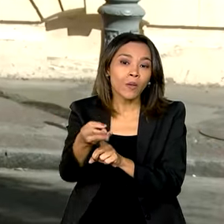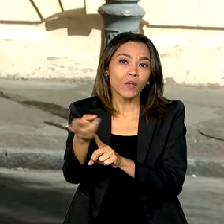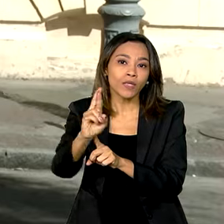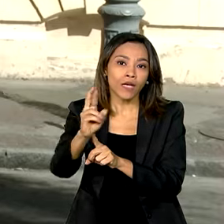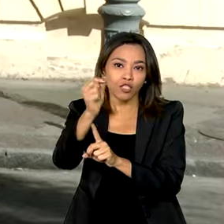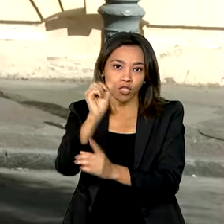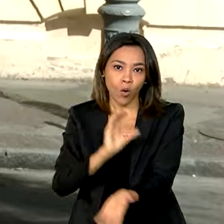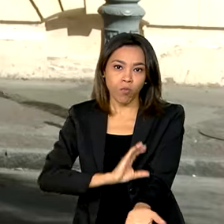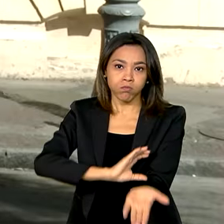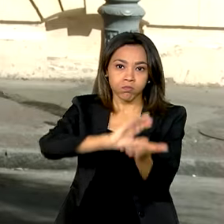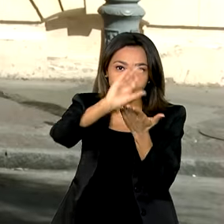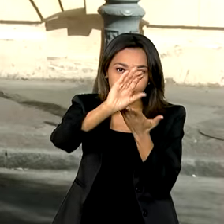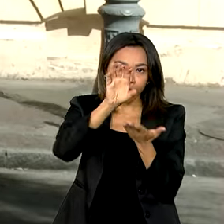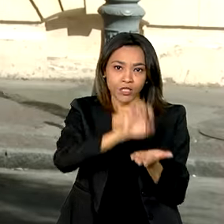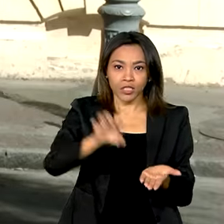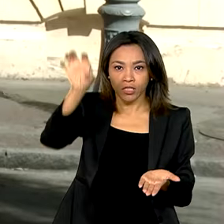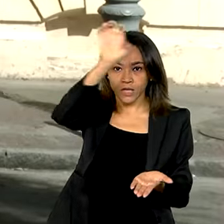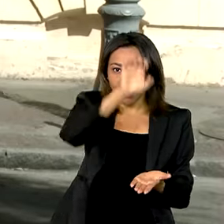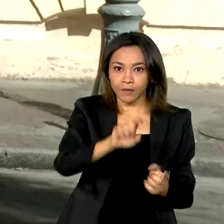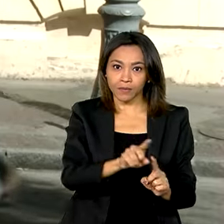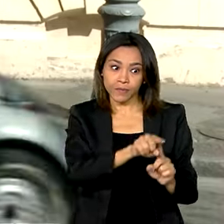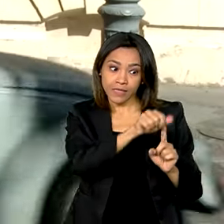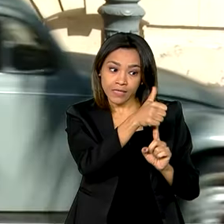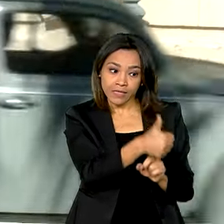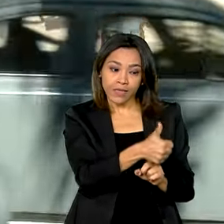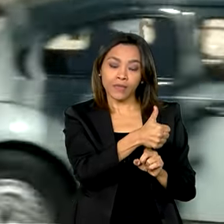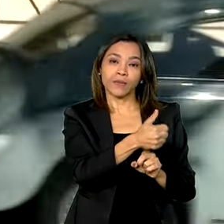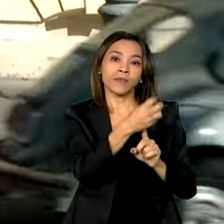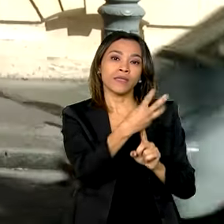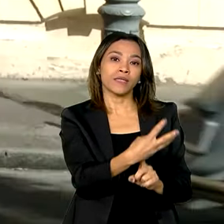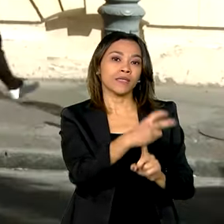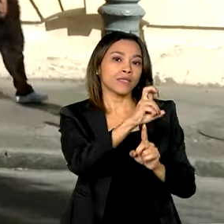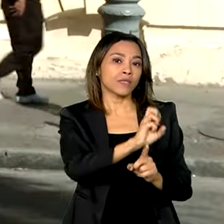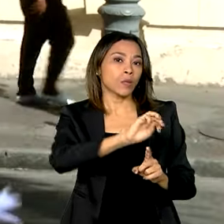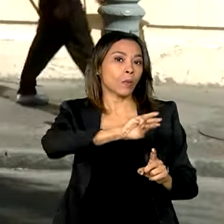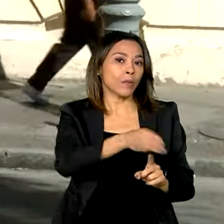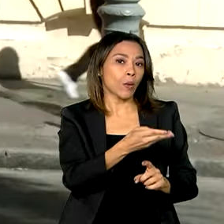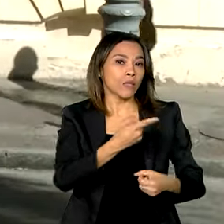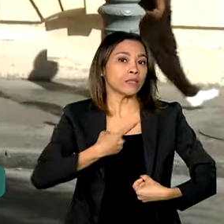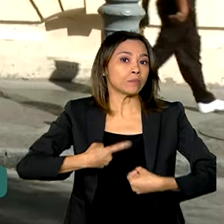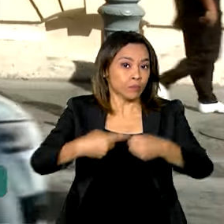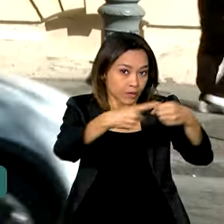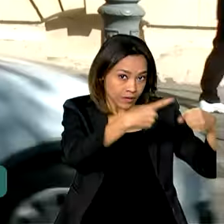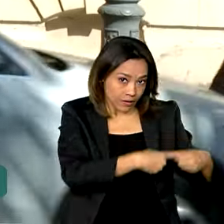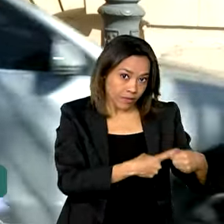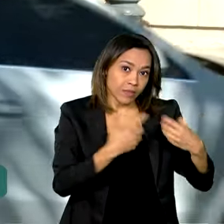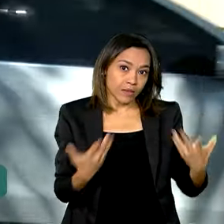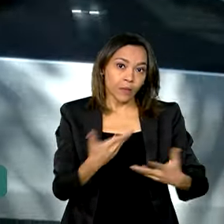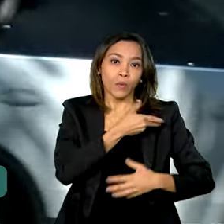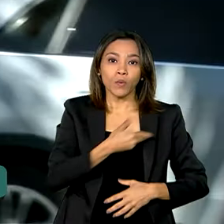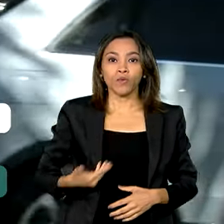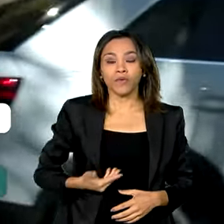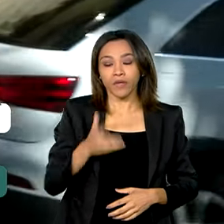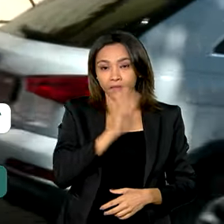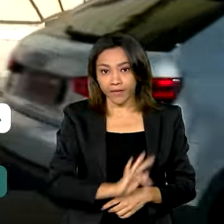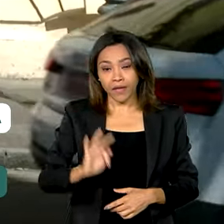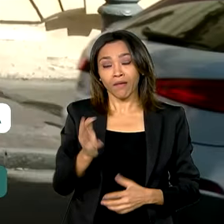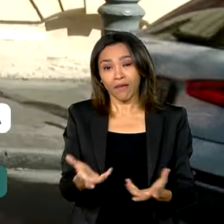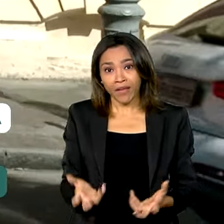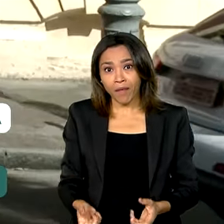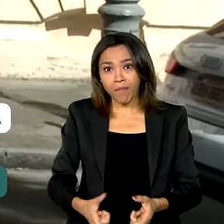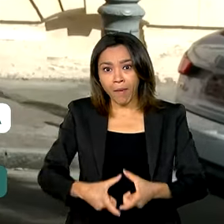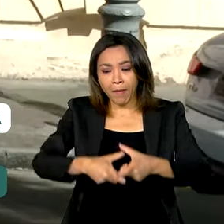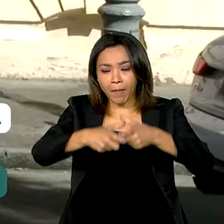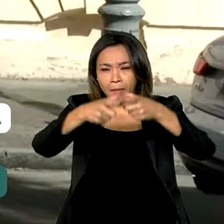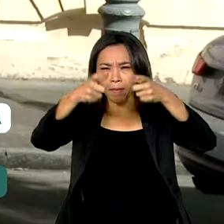repassados a estados e 135 milhões a municípios. O governo federal quer aumentar a cobertura vacinal